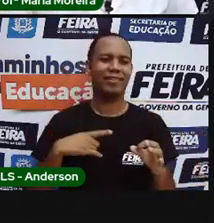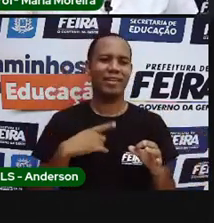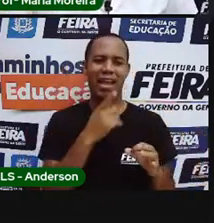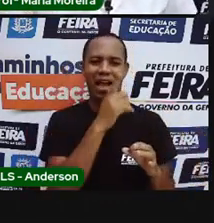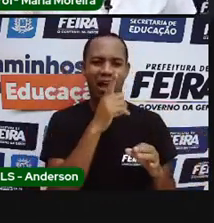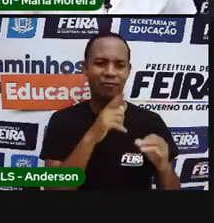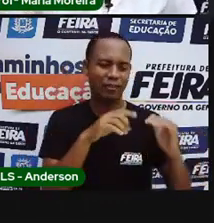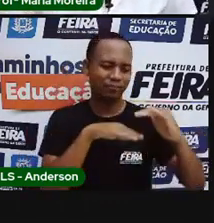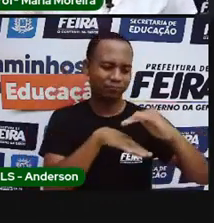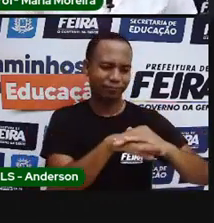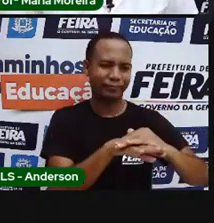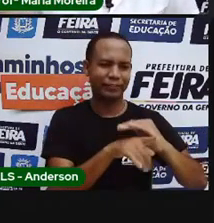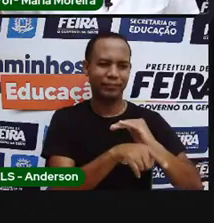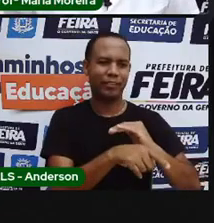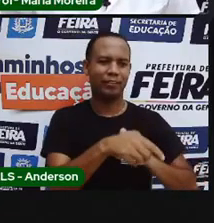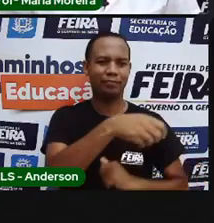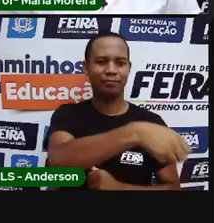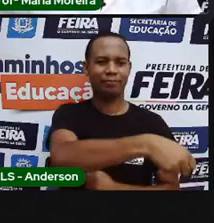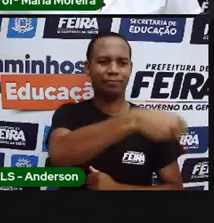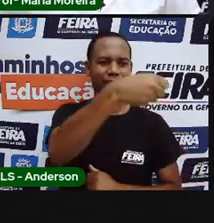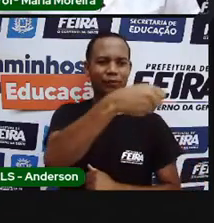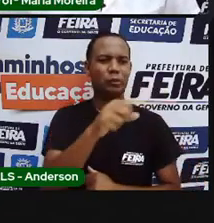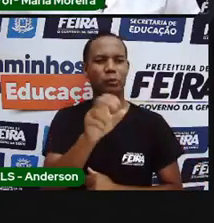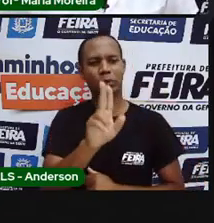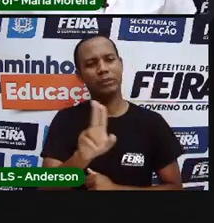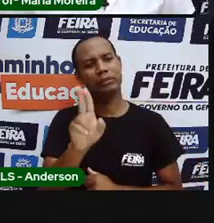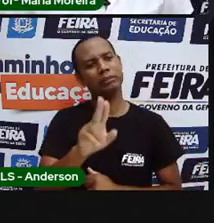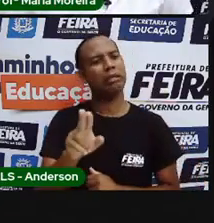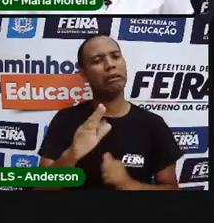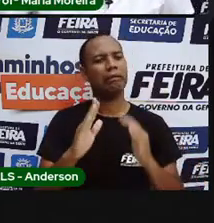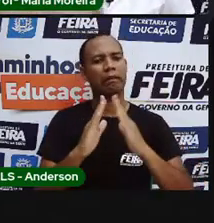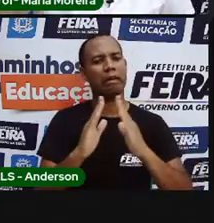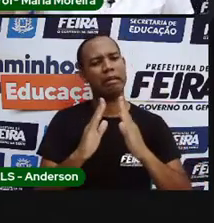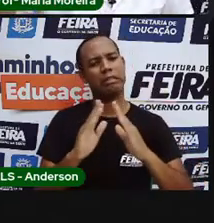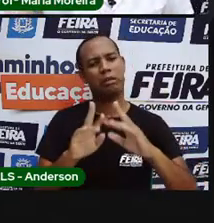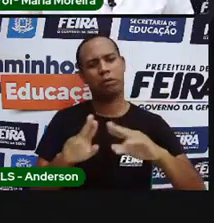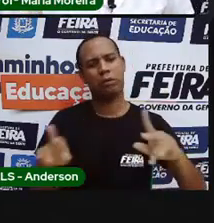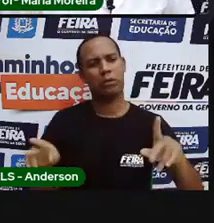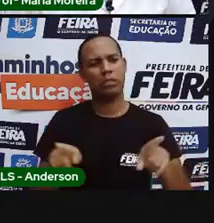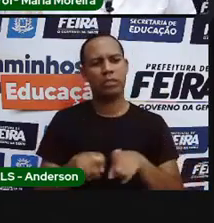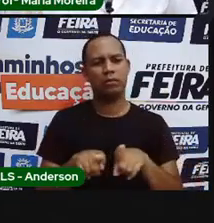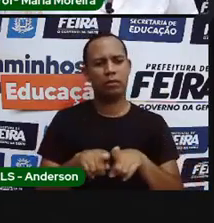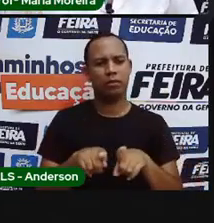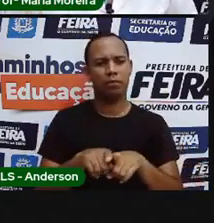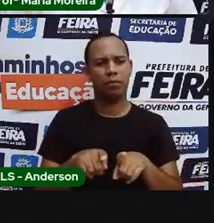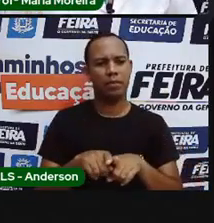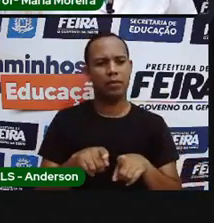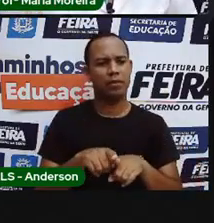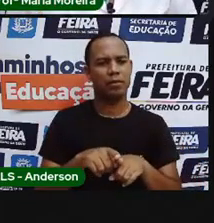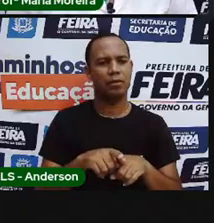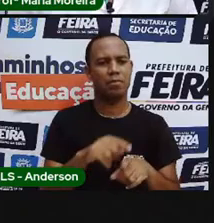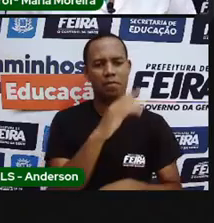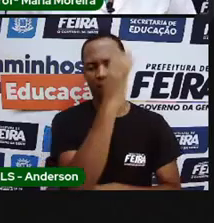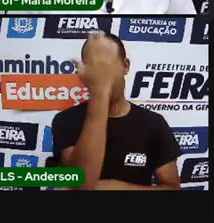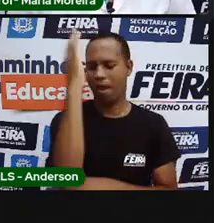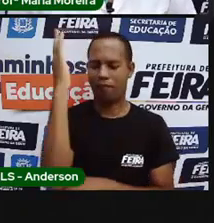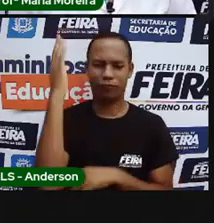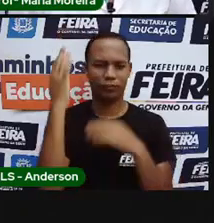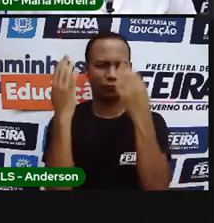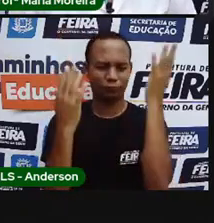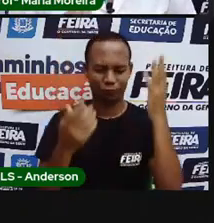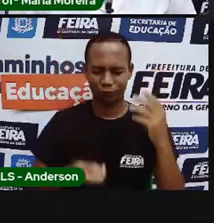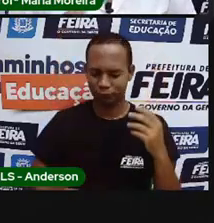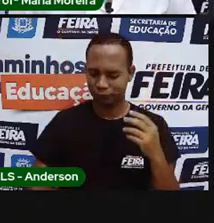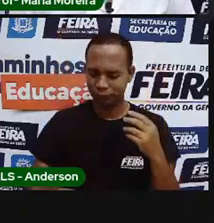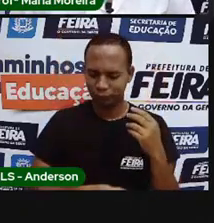armazenada, né? Para poder utilizar essas atividades em casa e para poder molhar a plantação. Então, olha aqui para